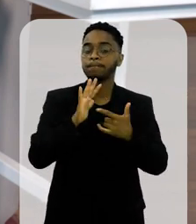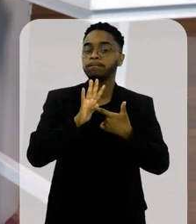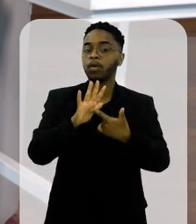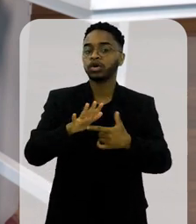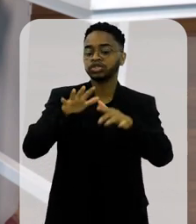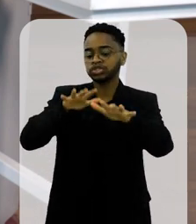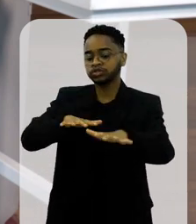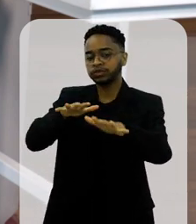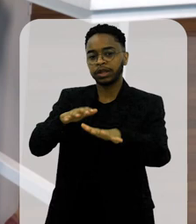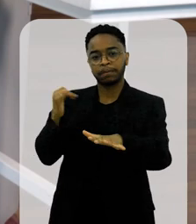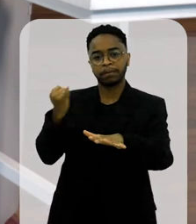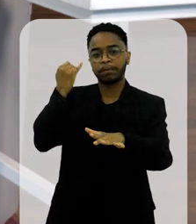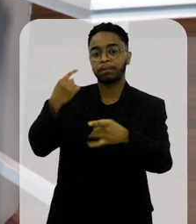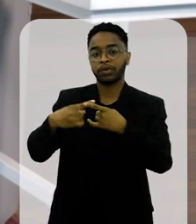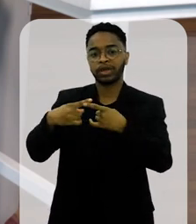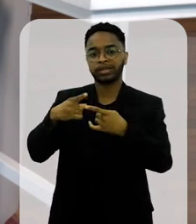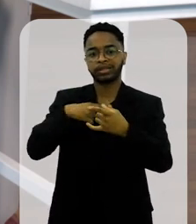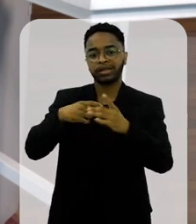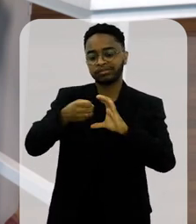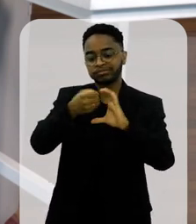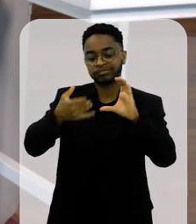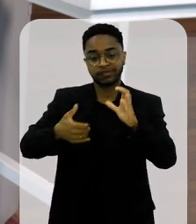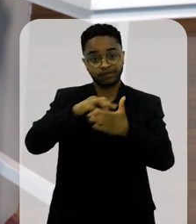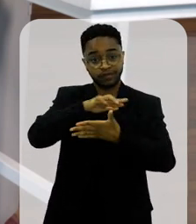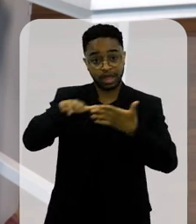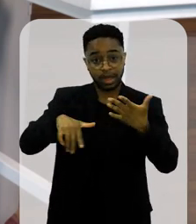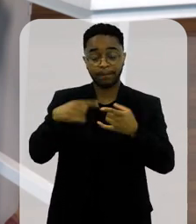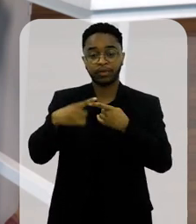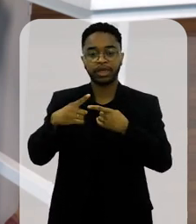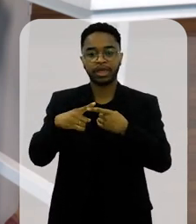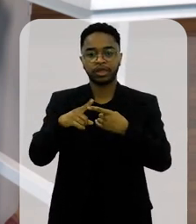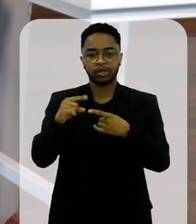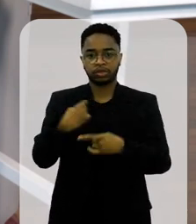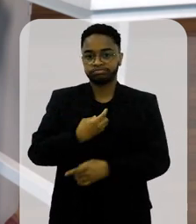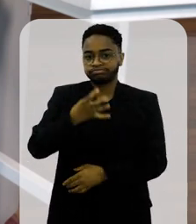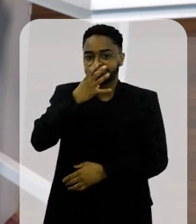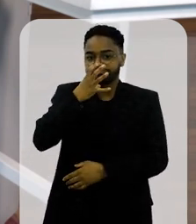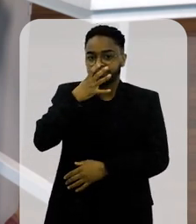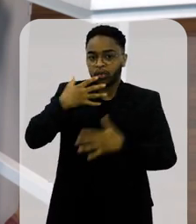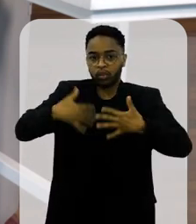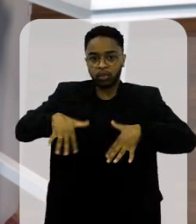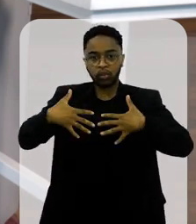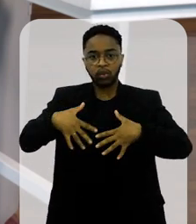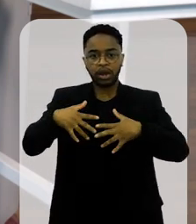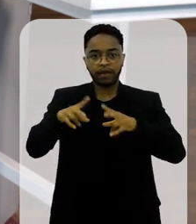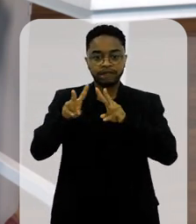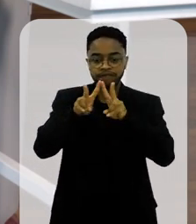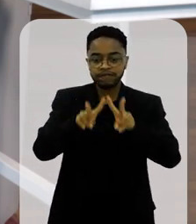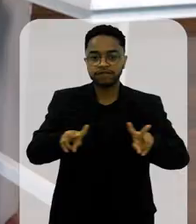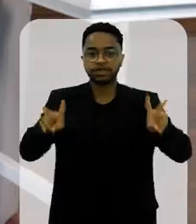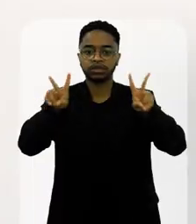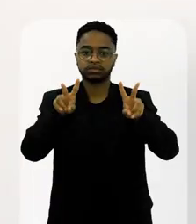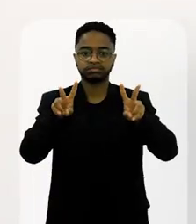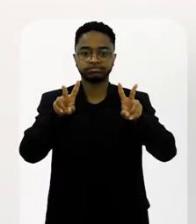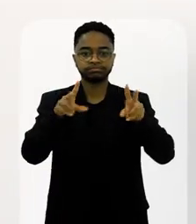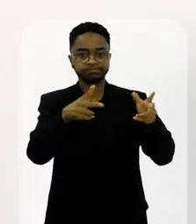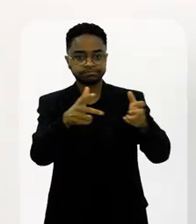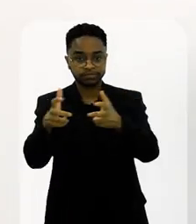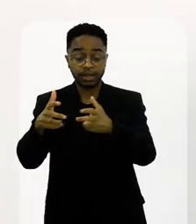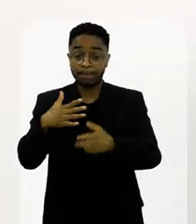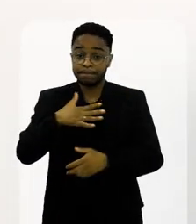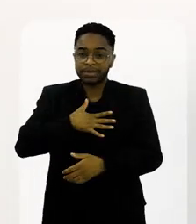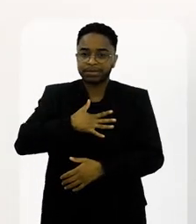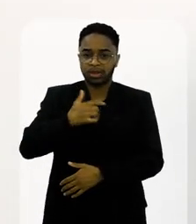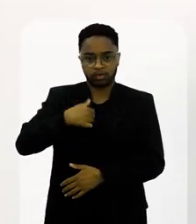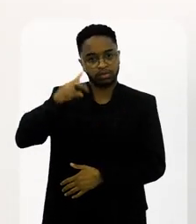faz um grande desfile em todos os aspectos, porque a gente lembra muito do arrebatamento visual que a gente teve e para mim é muito